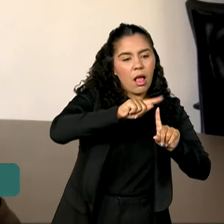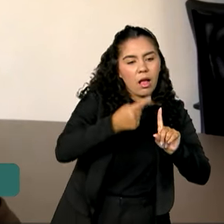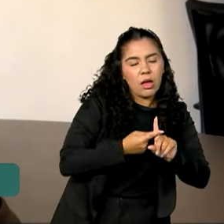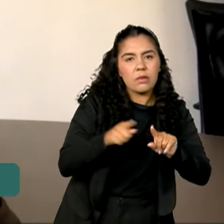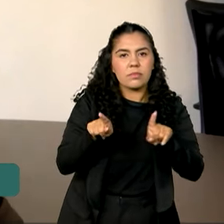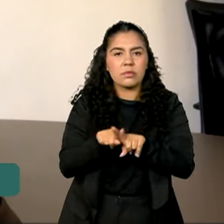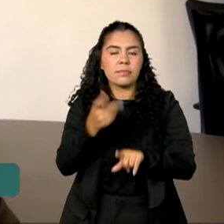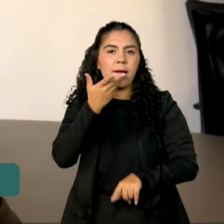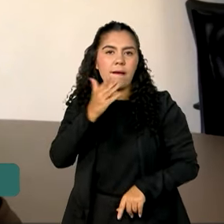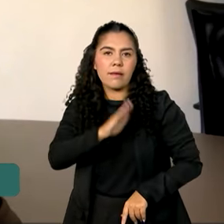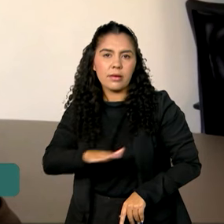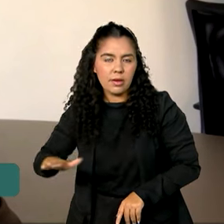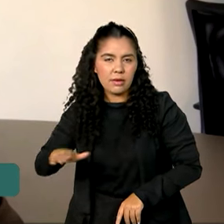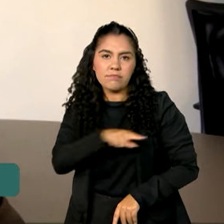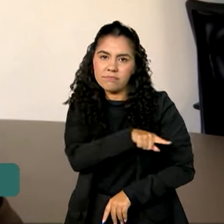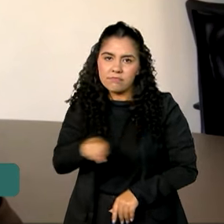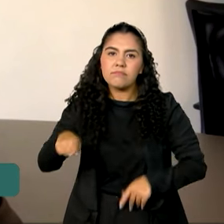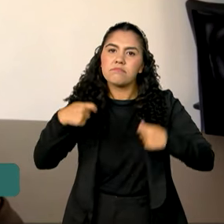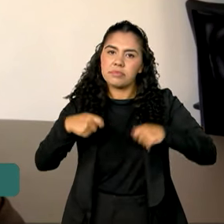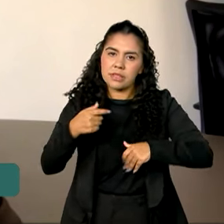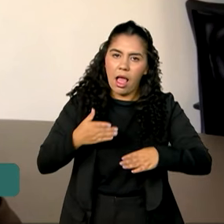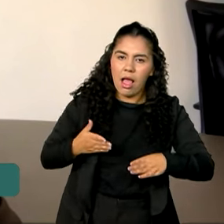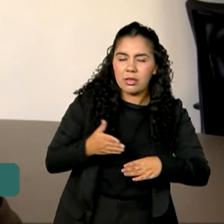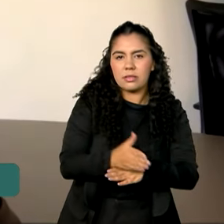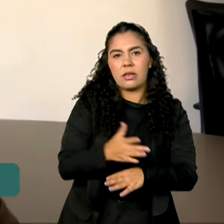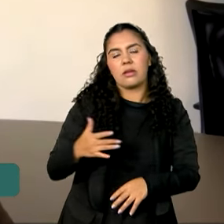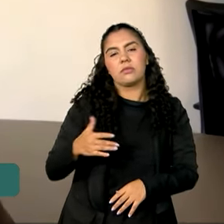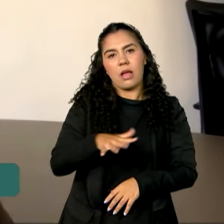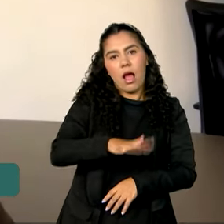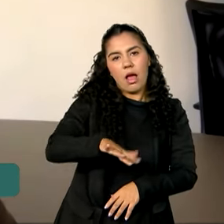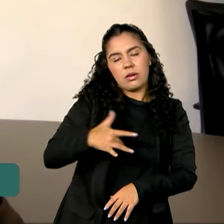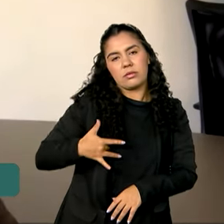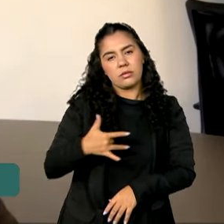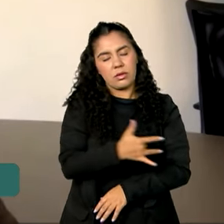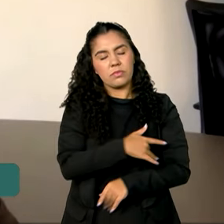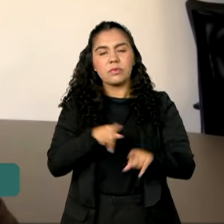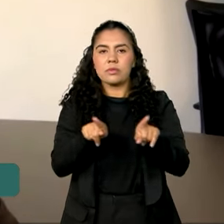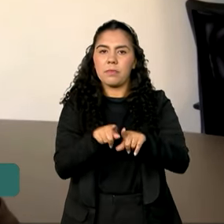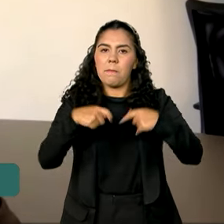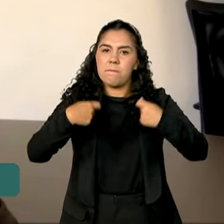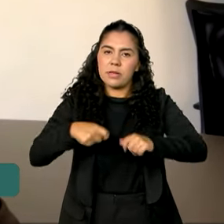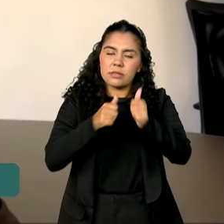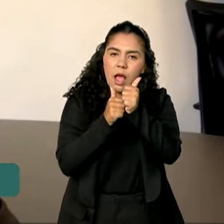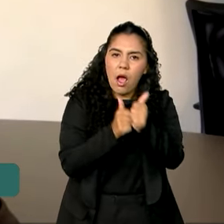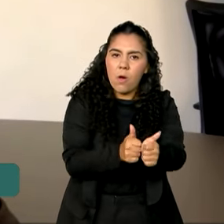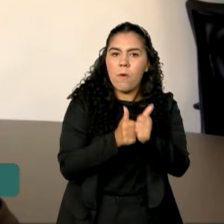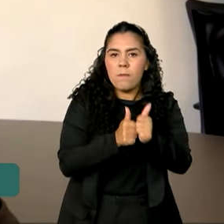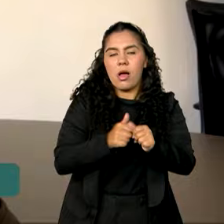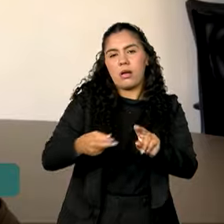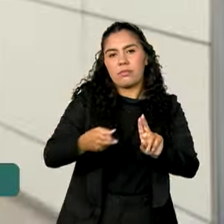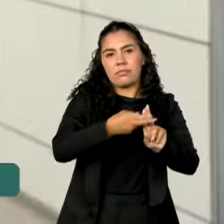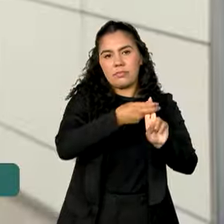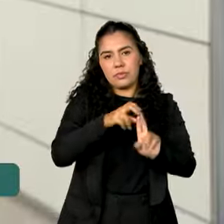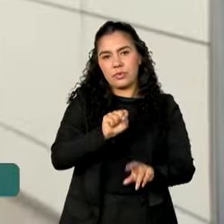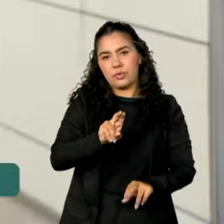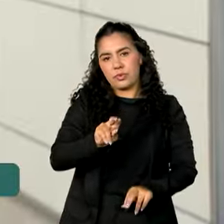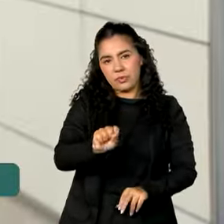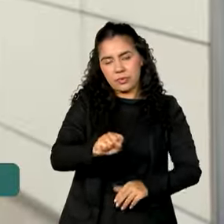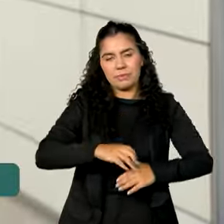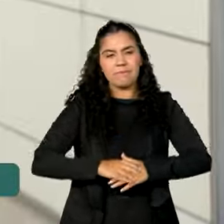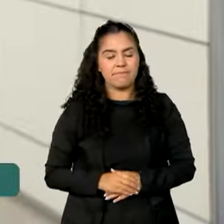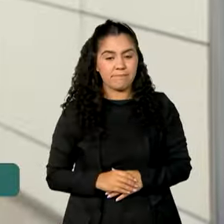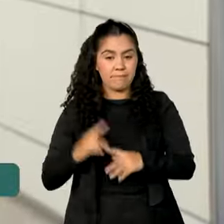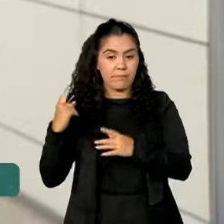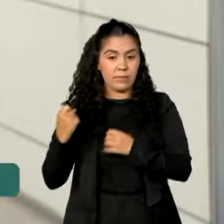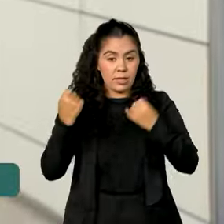que precisam desse acesso e principalmente precisam desse acompanhamento pelo Sistema Único de Saúde. Para